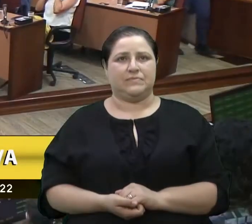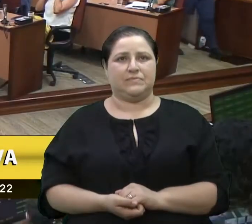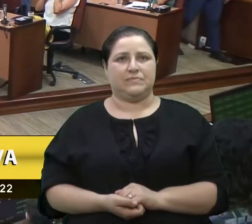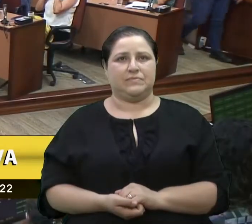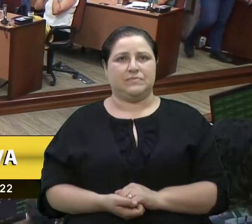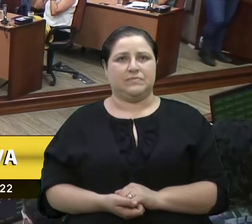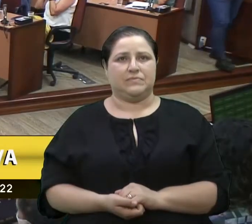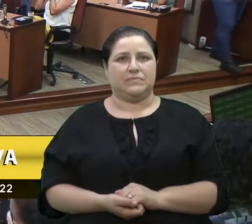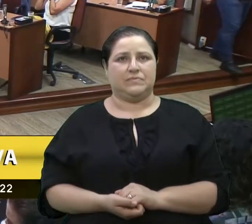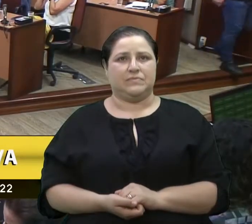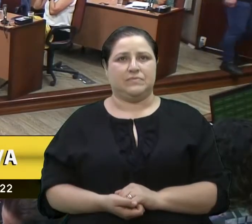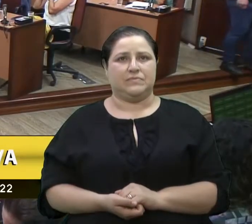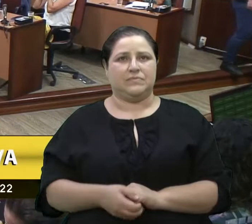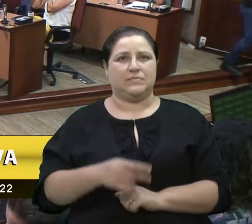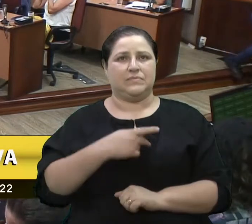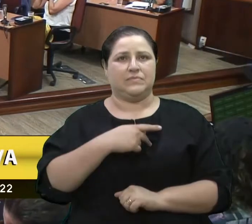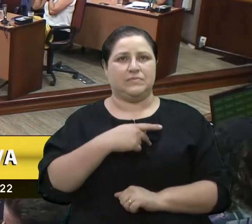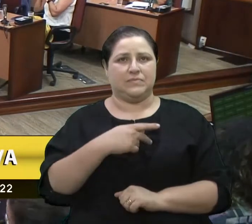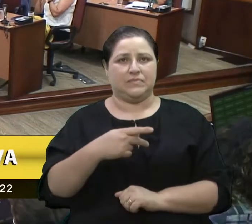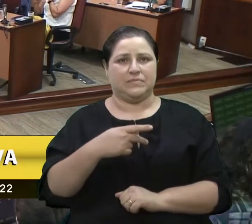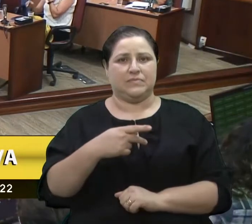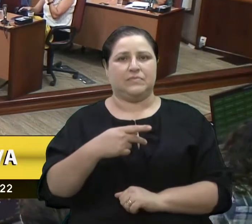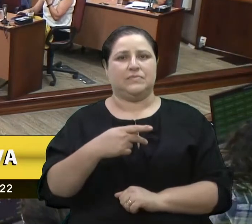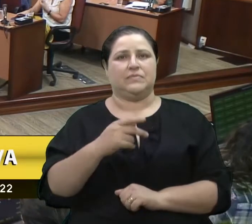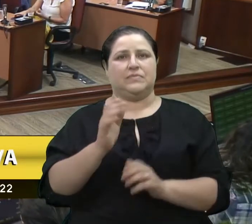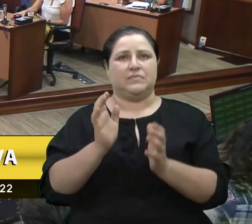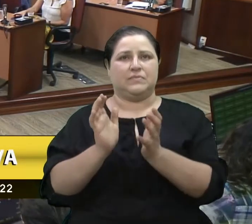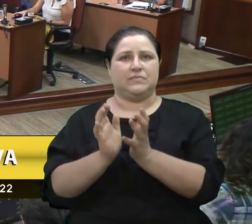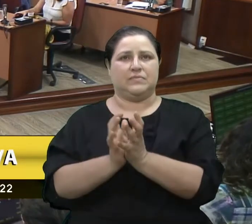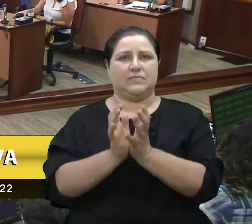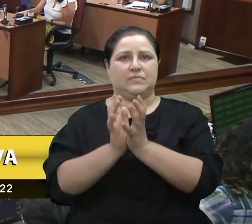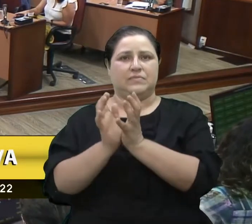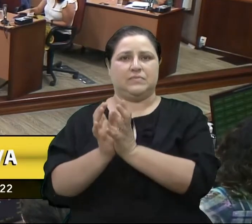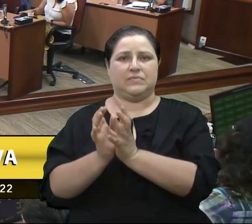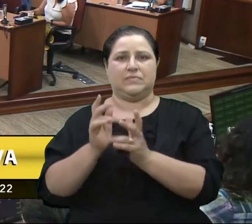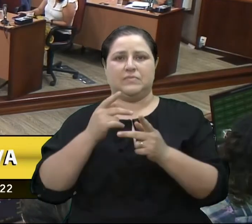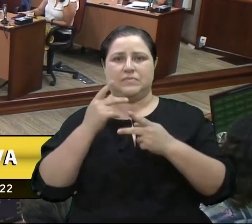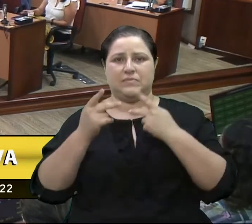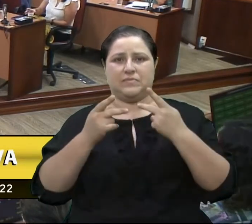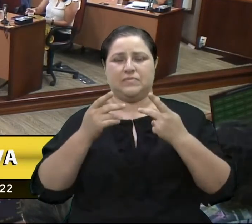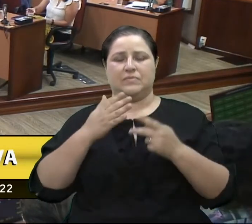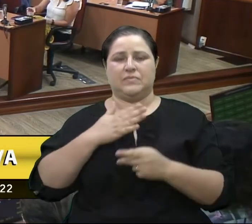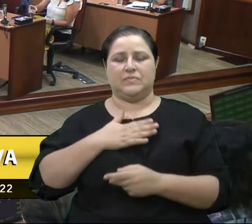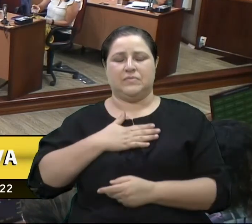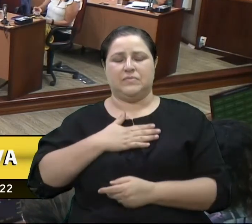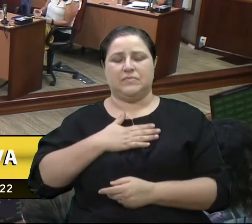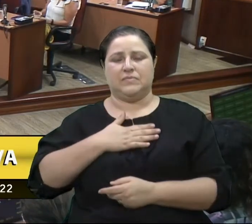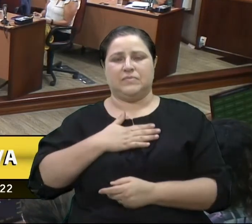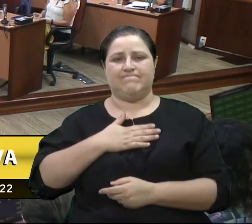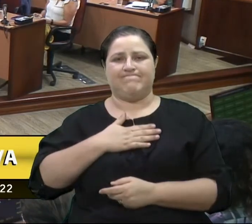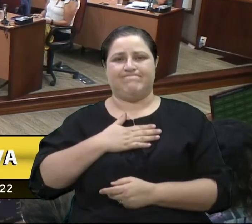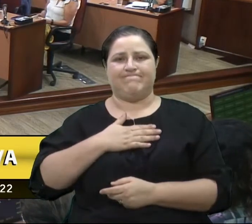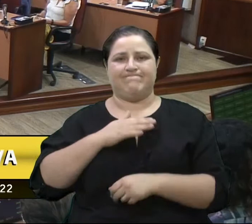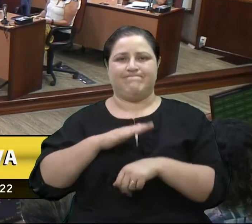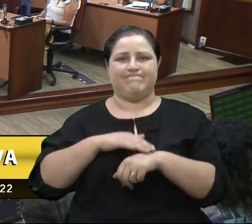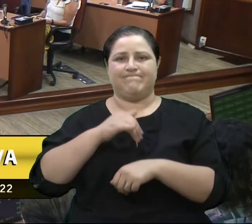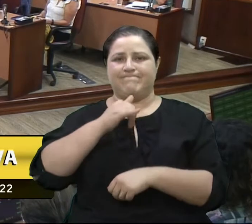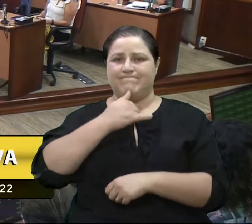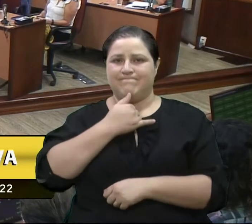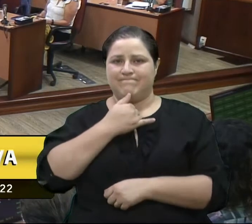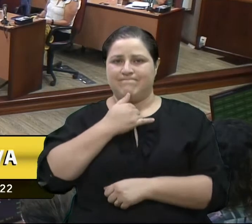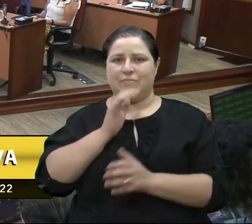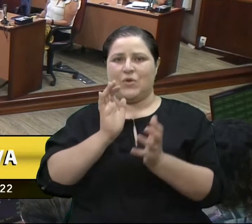Senhora presidente, nobres colegas, manifesto aqui meu voto de pesar pelo falecimento do meu colega de